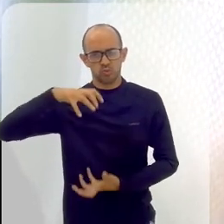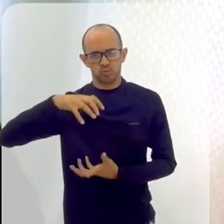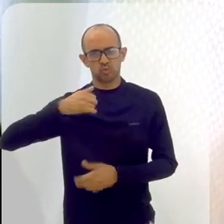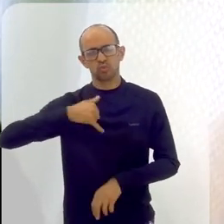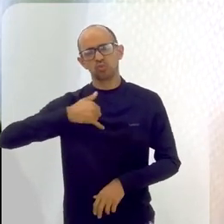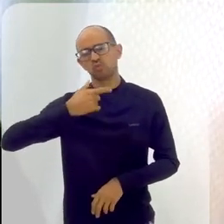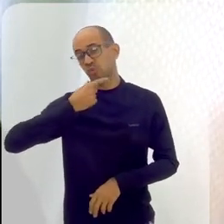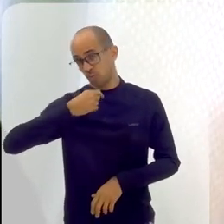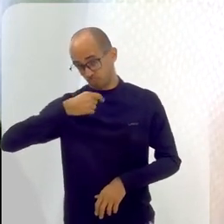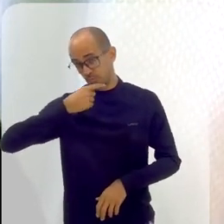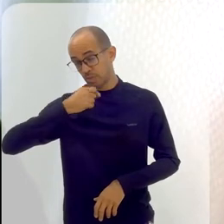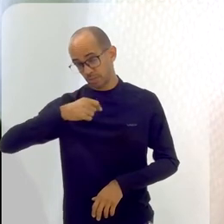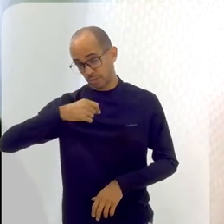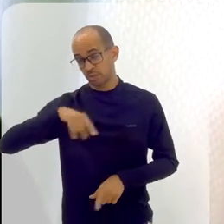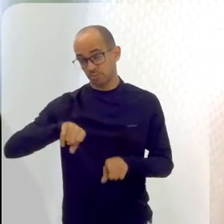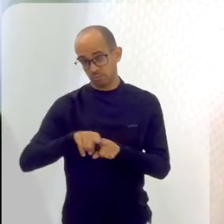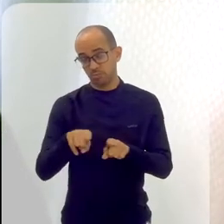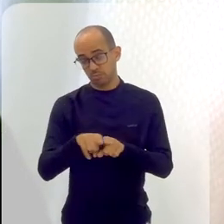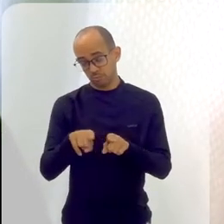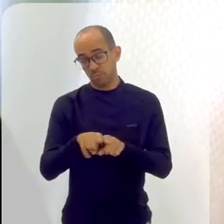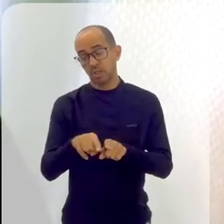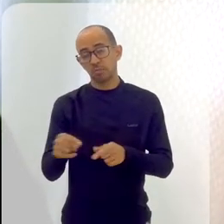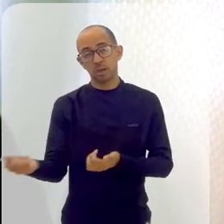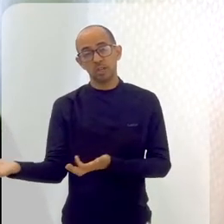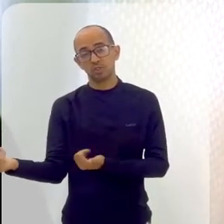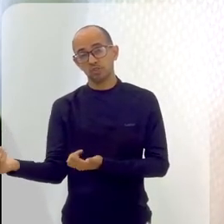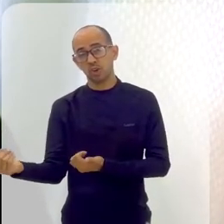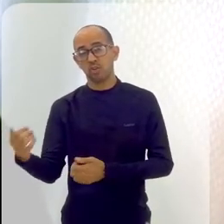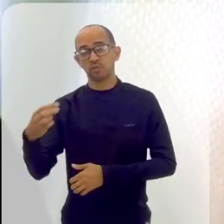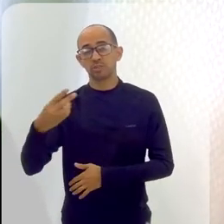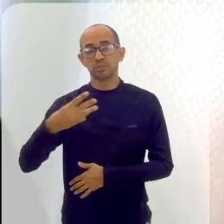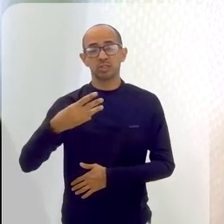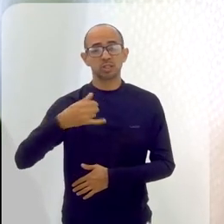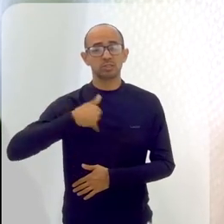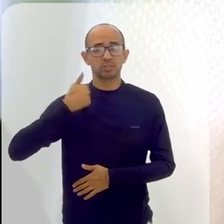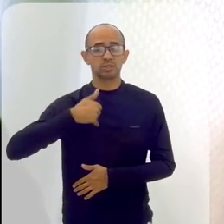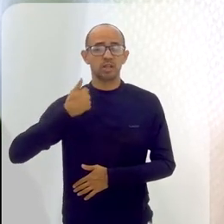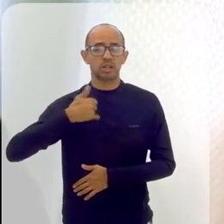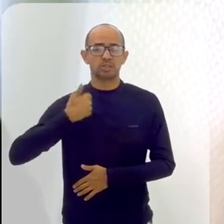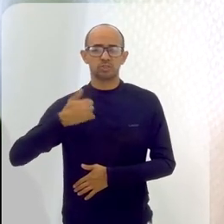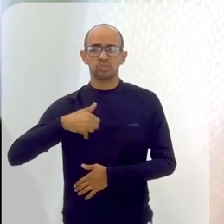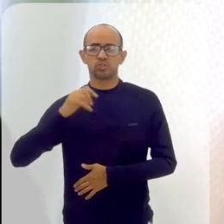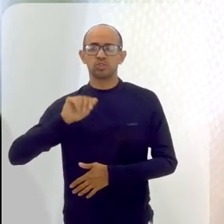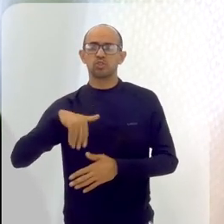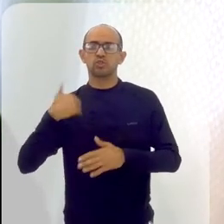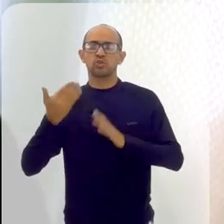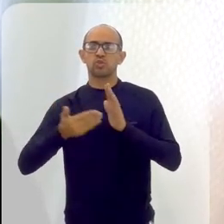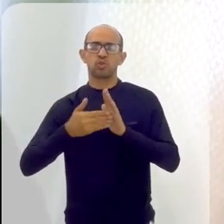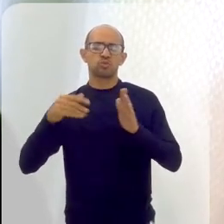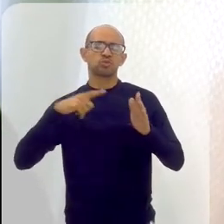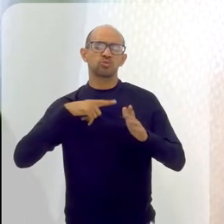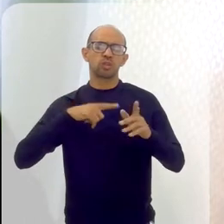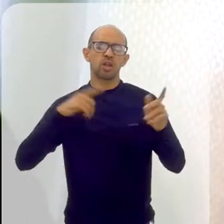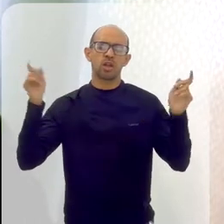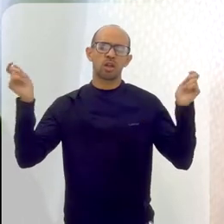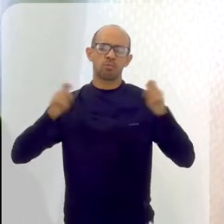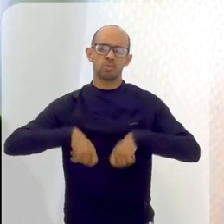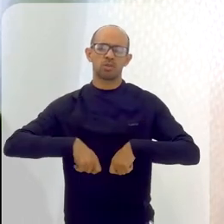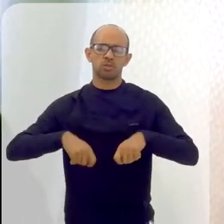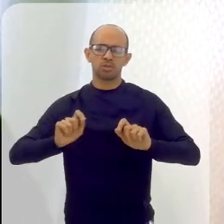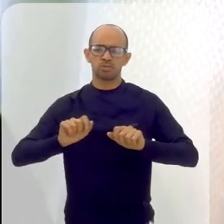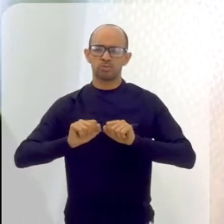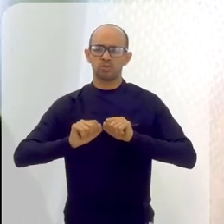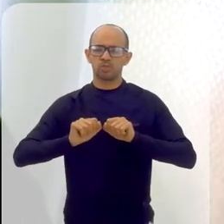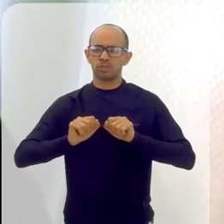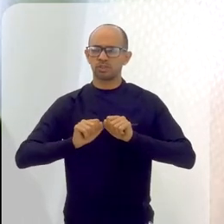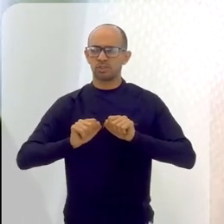senhores, para faixotárias muito novas, de três, quatro anos também, e todo mundo tem uma potencialidade